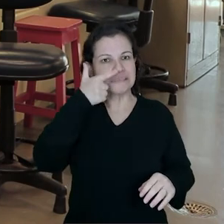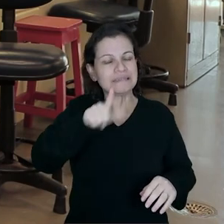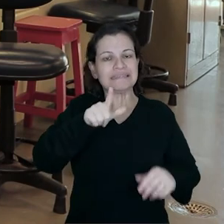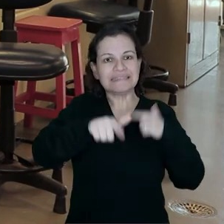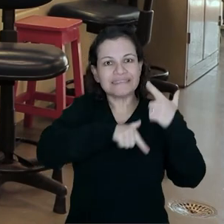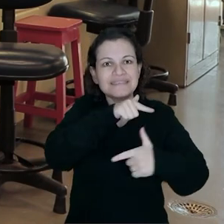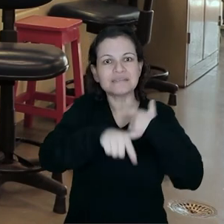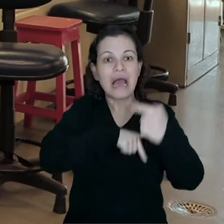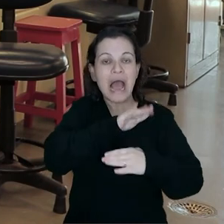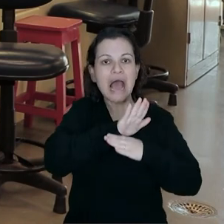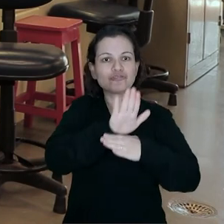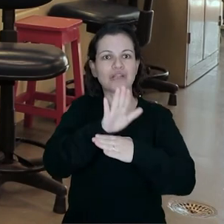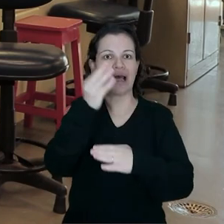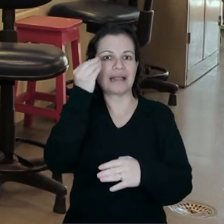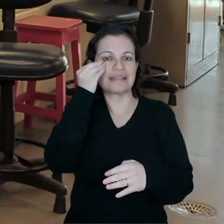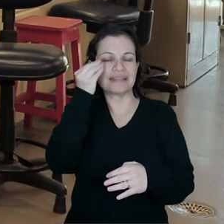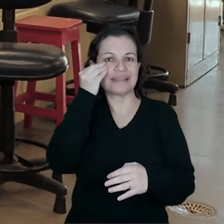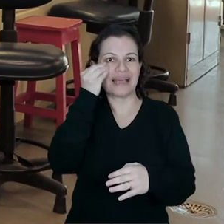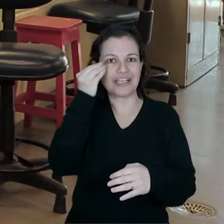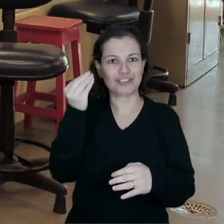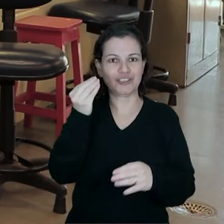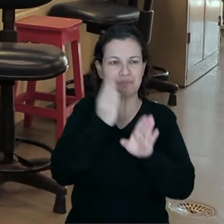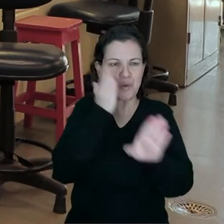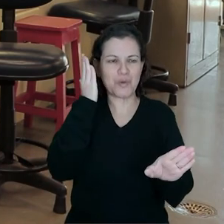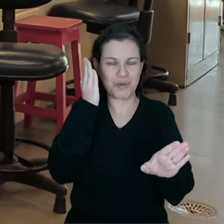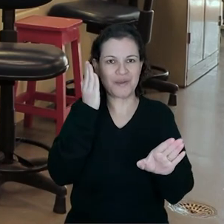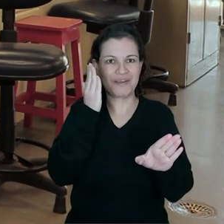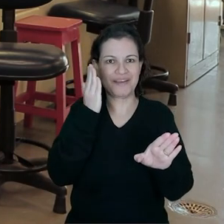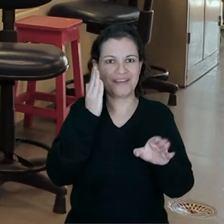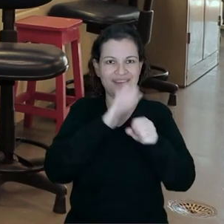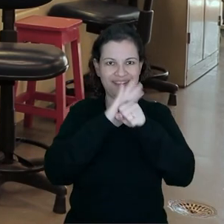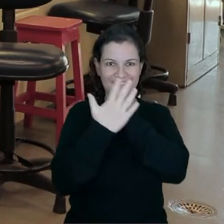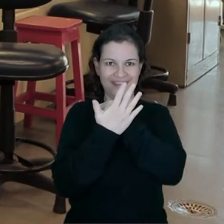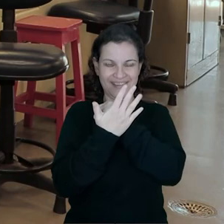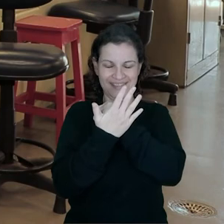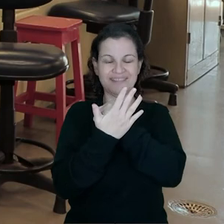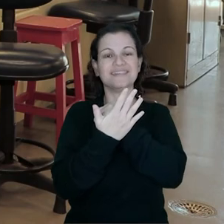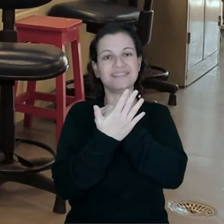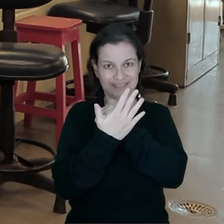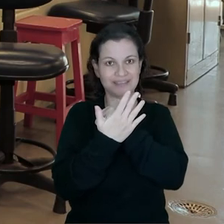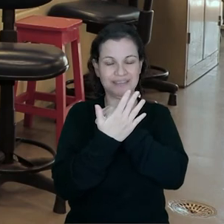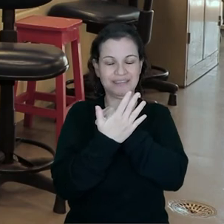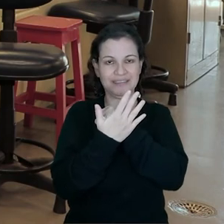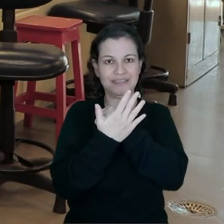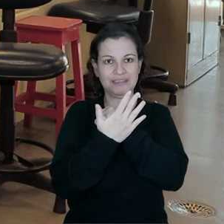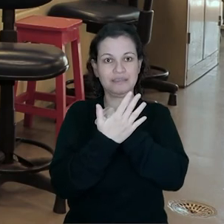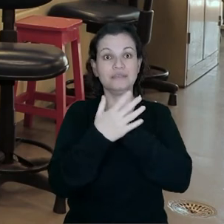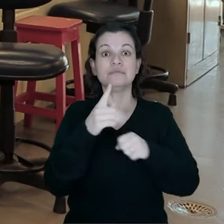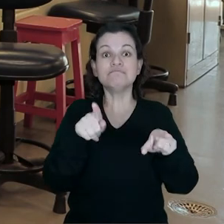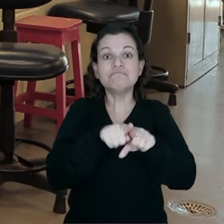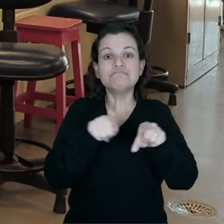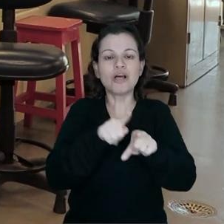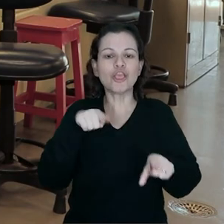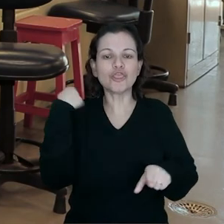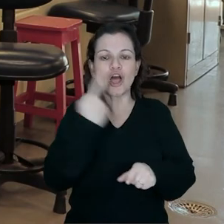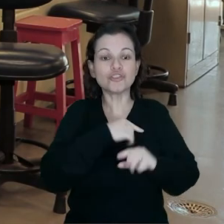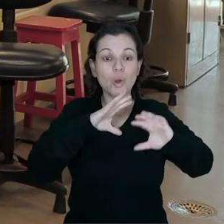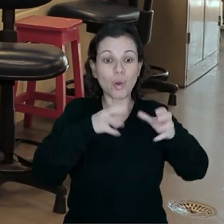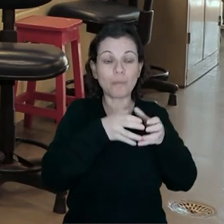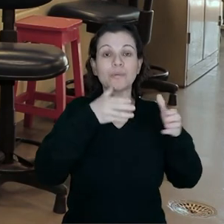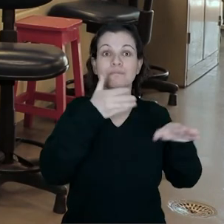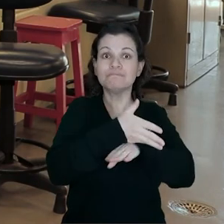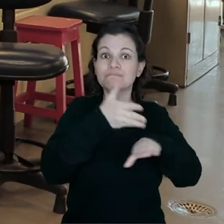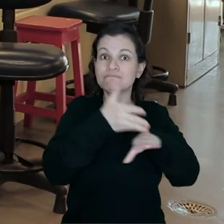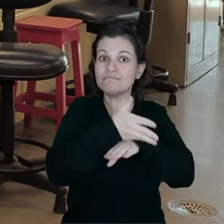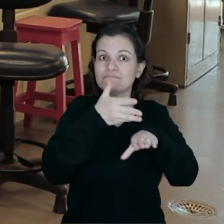trabalhou para ajudar o teste de diagnóstico da Covid-19 e o nosso grupo